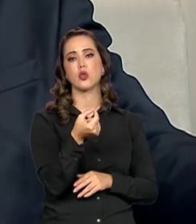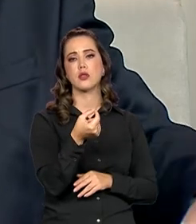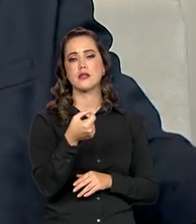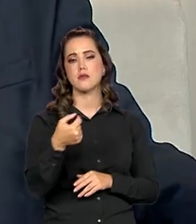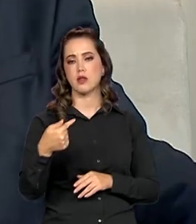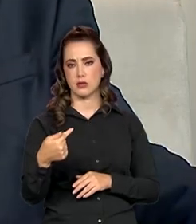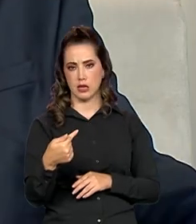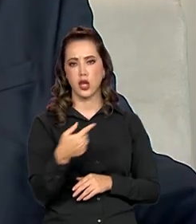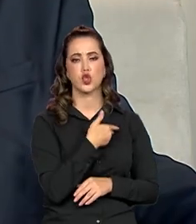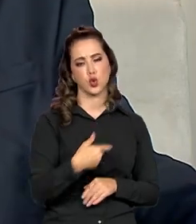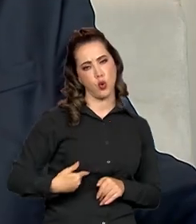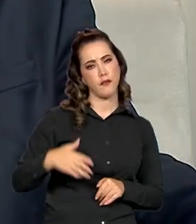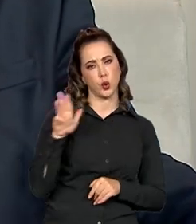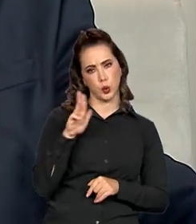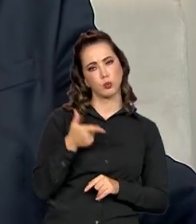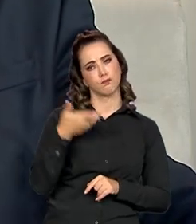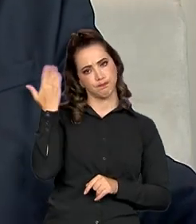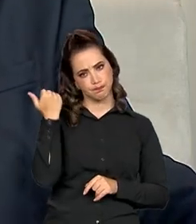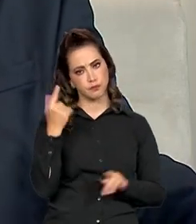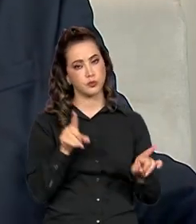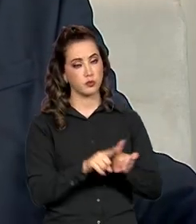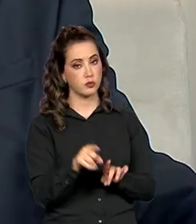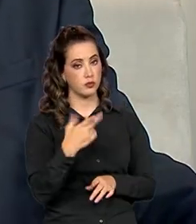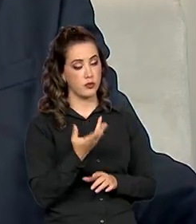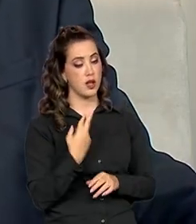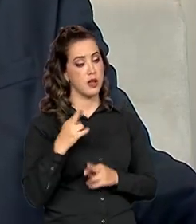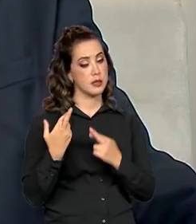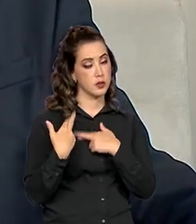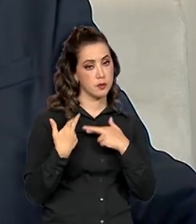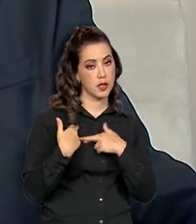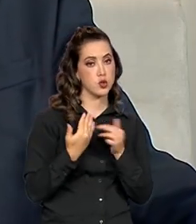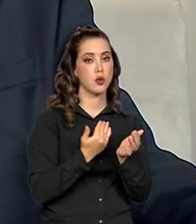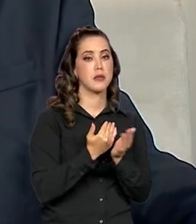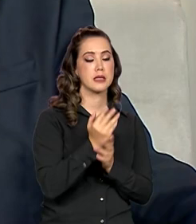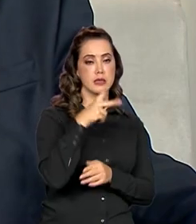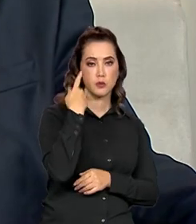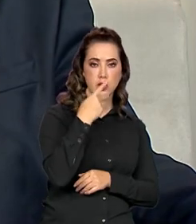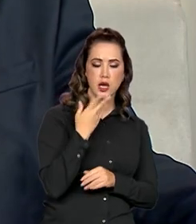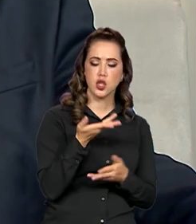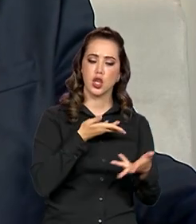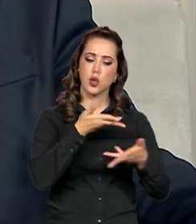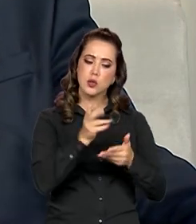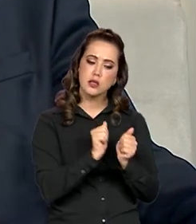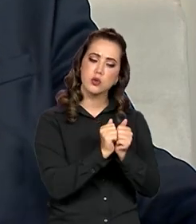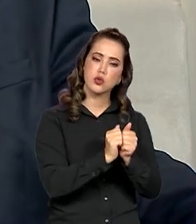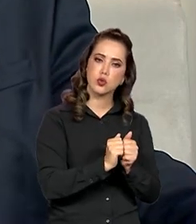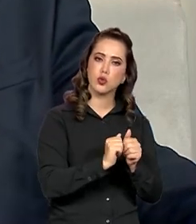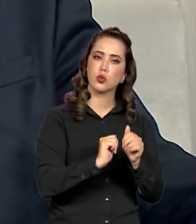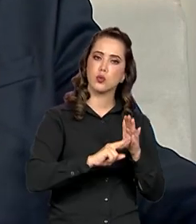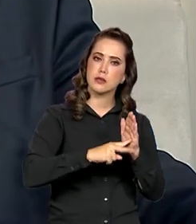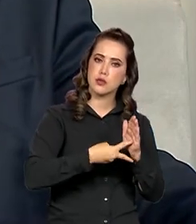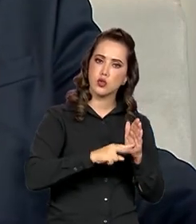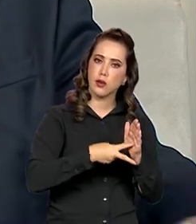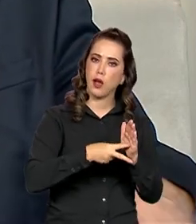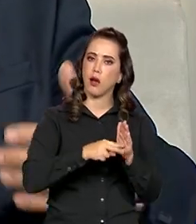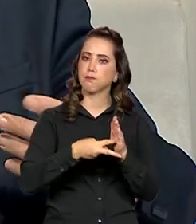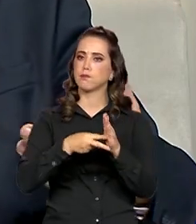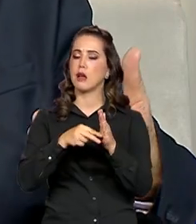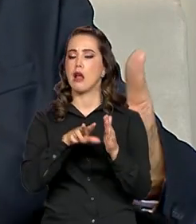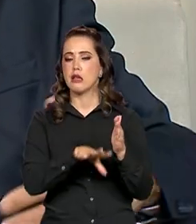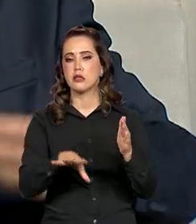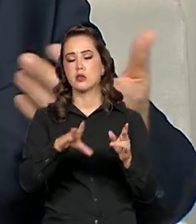introduzir essa política no Brasil, negociando com as centrais sindicais, pensando o